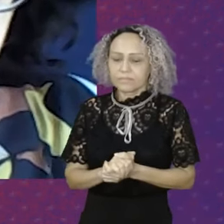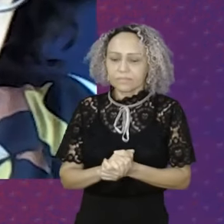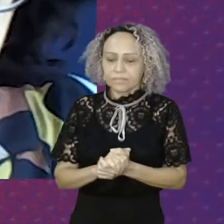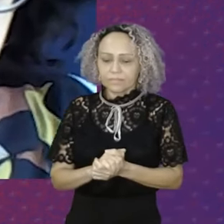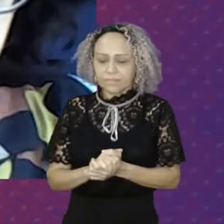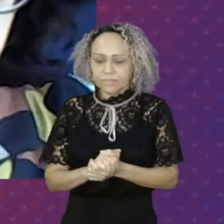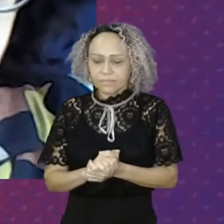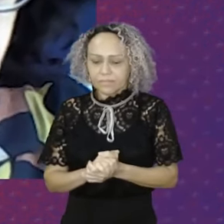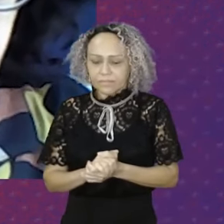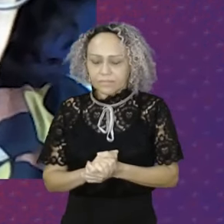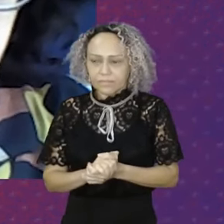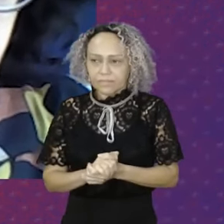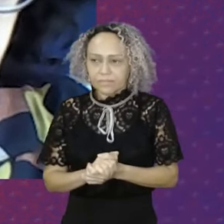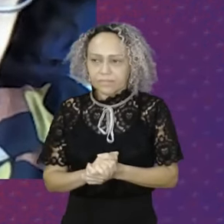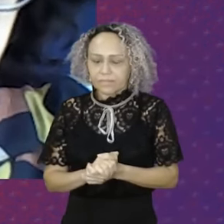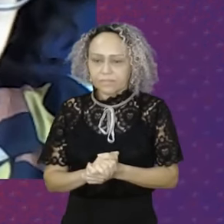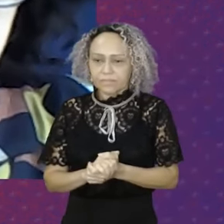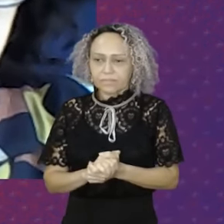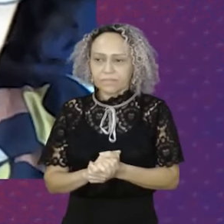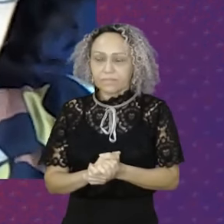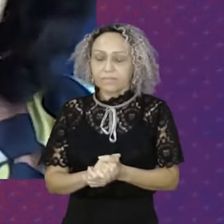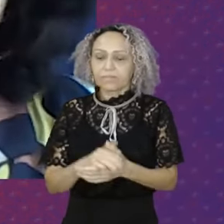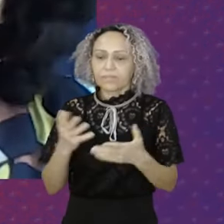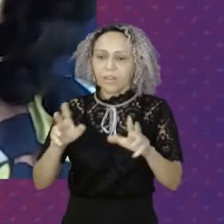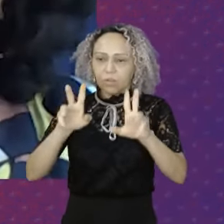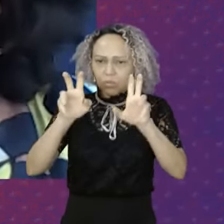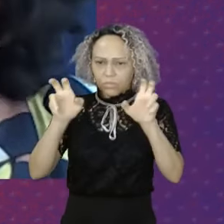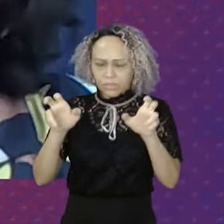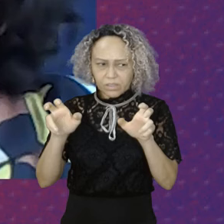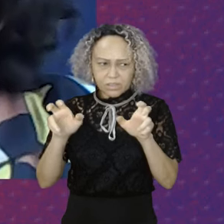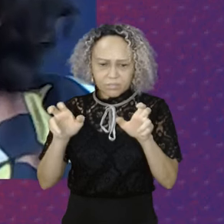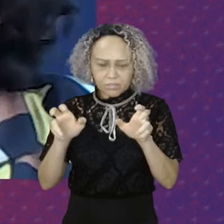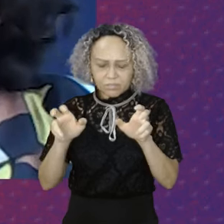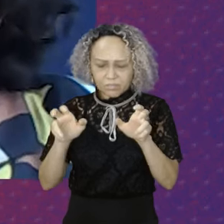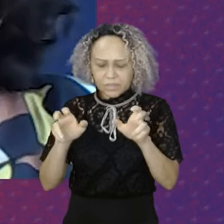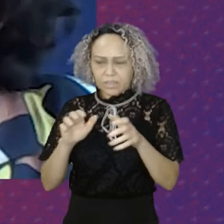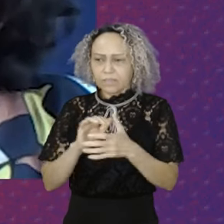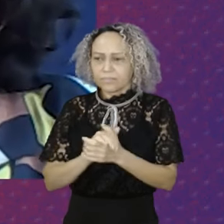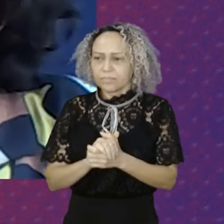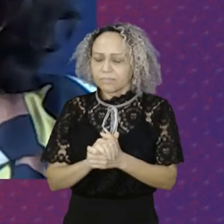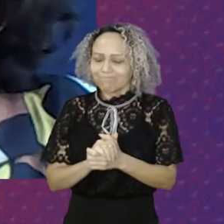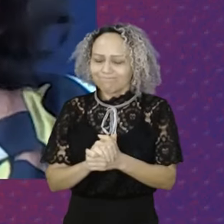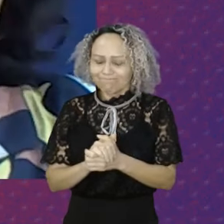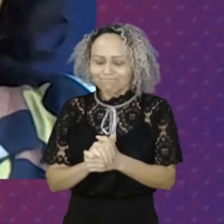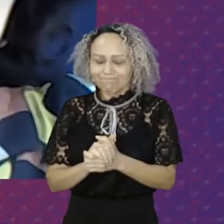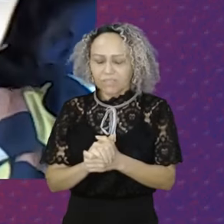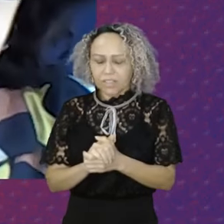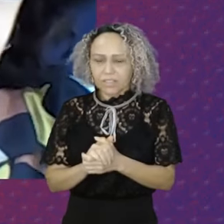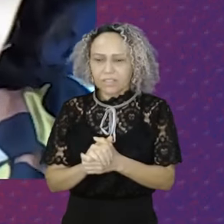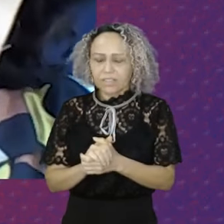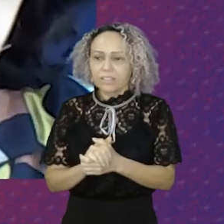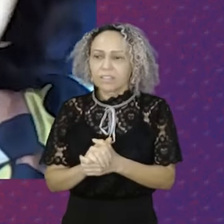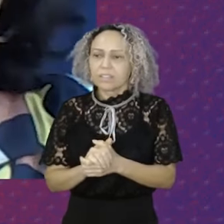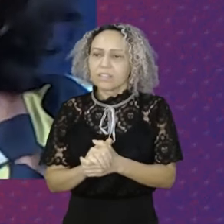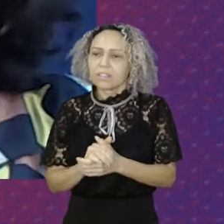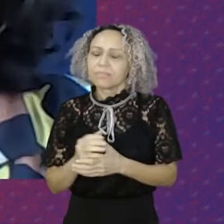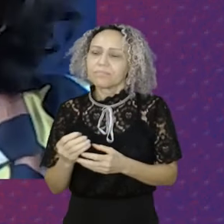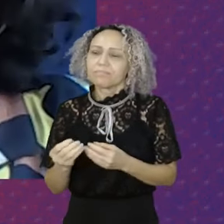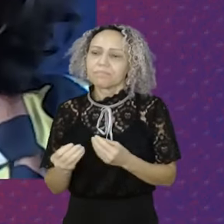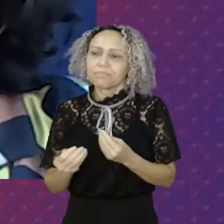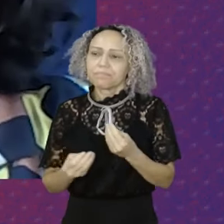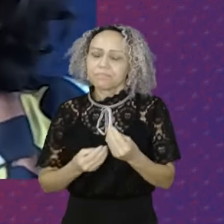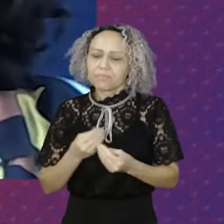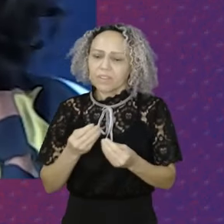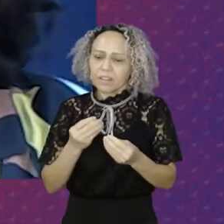É Esse É É tema Que também É Leva Em grande Medida